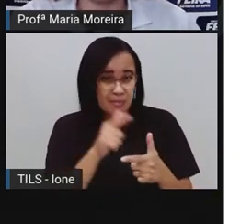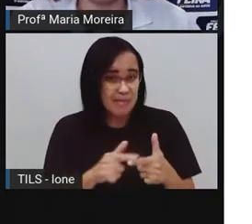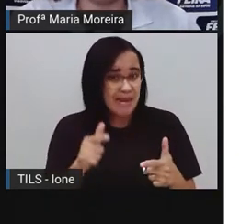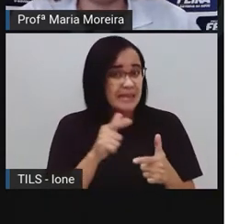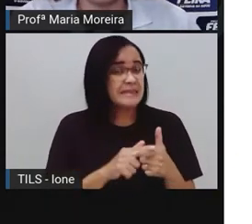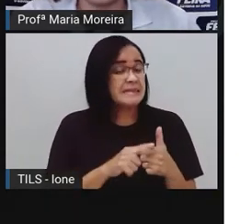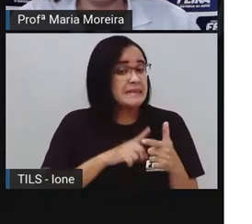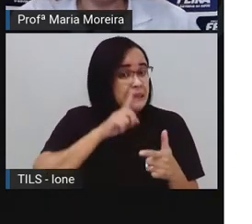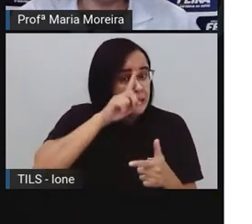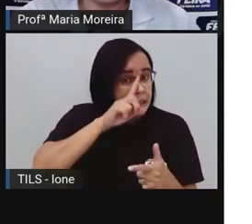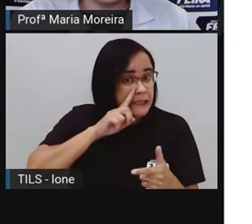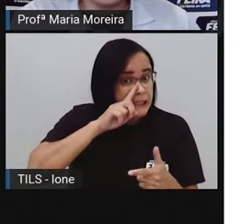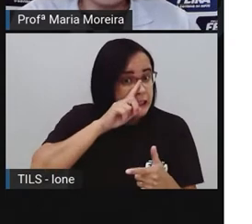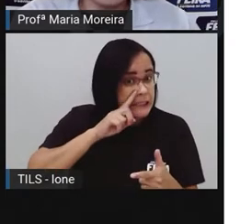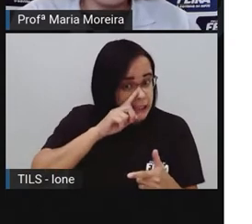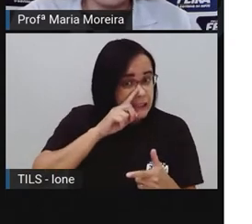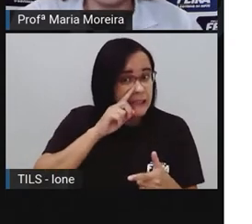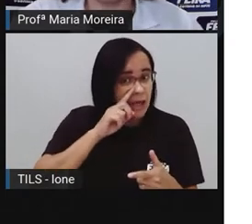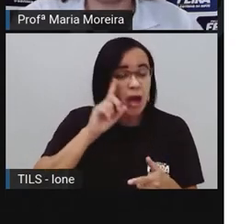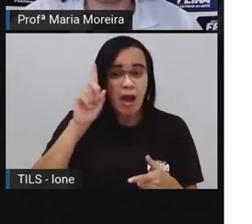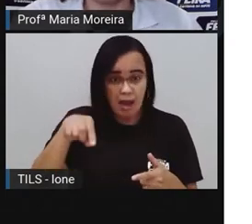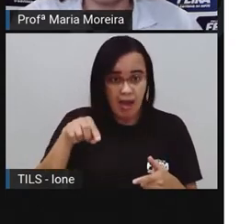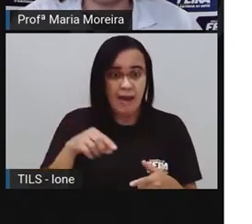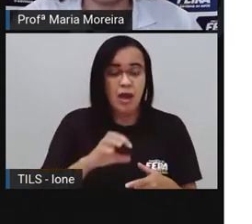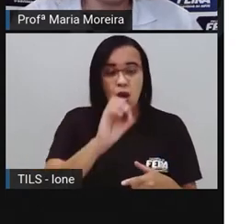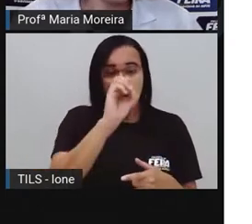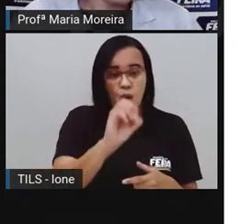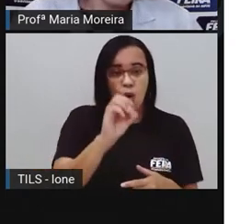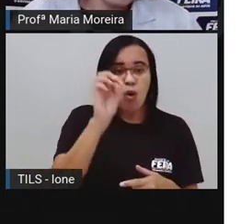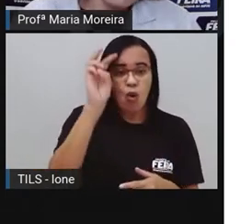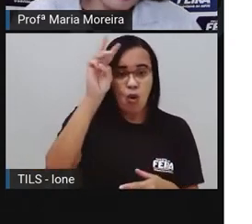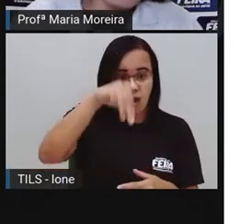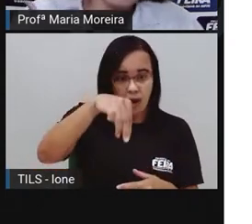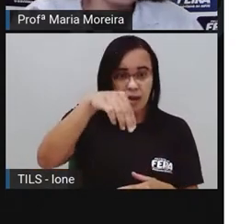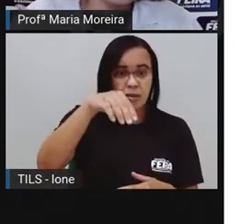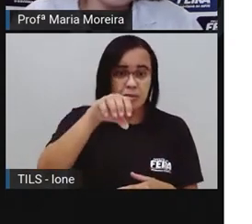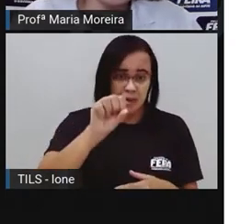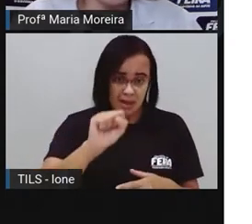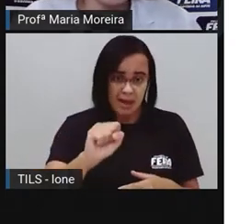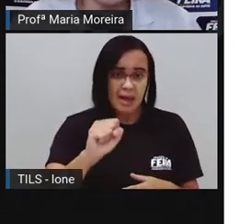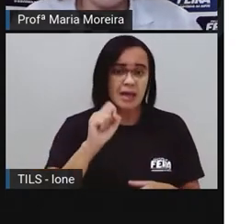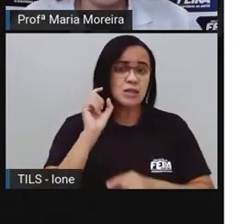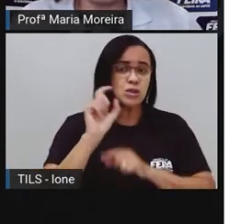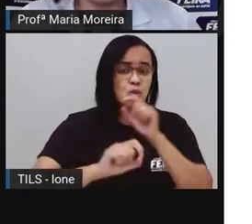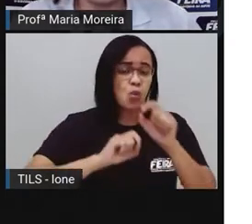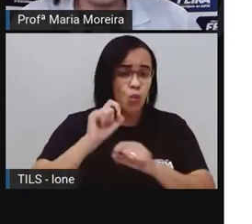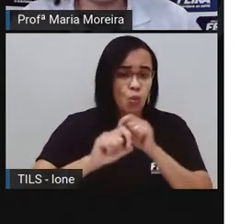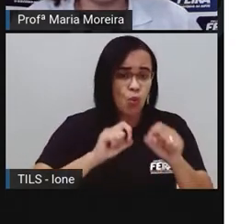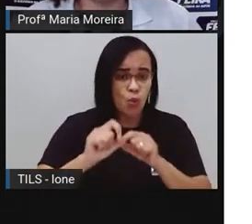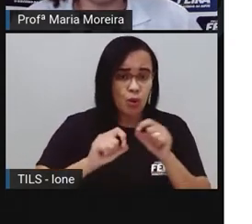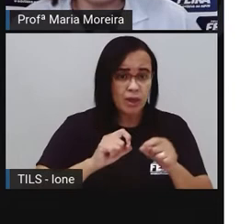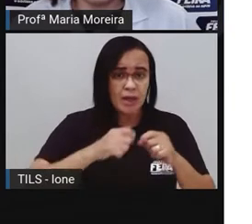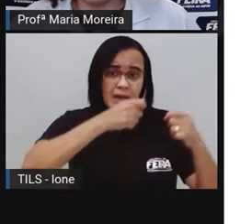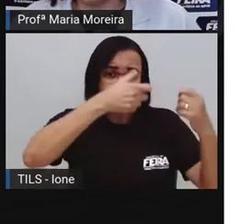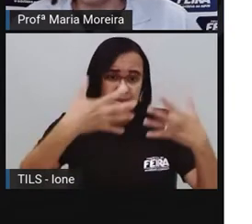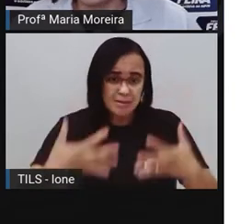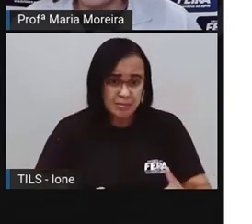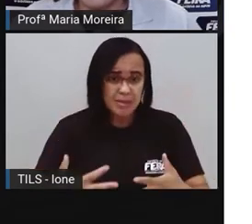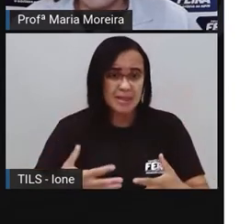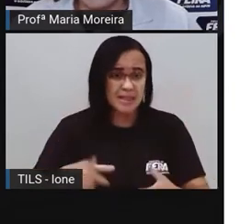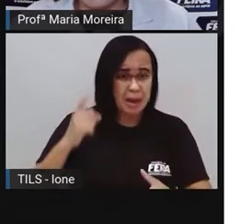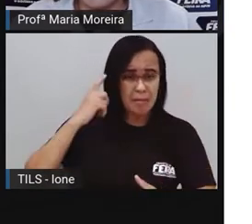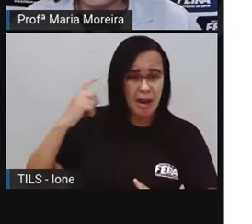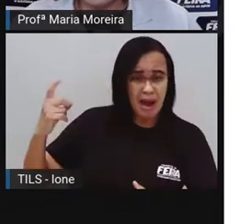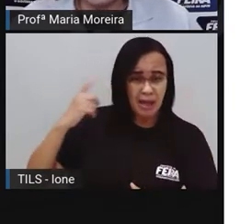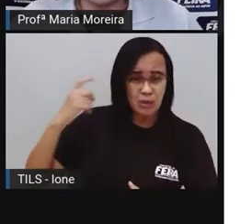Organização Mundial da Saúde, a OMS. Pois a poluição sonora afeta a qualidade de vida de muitas